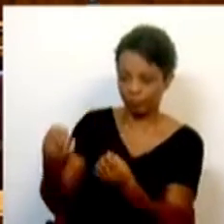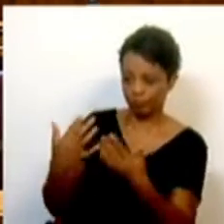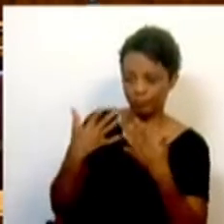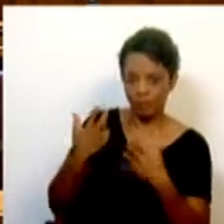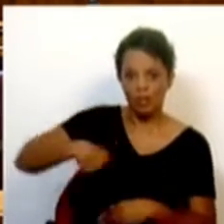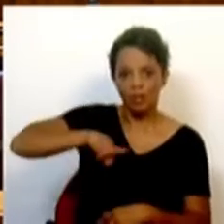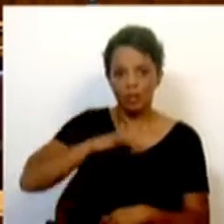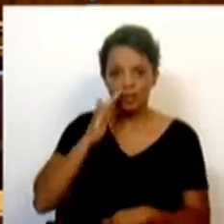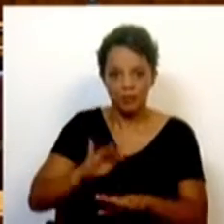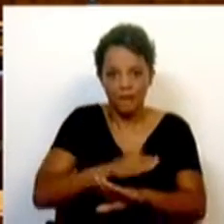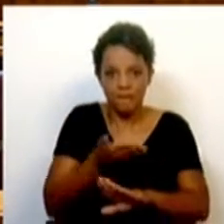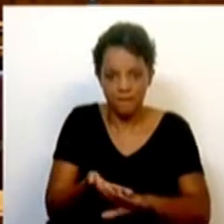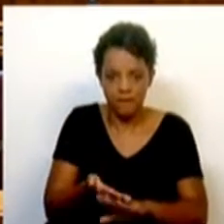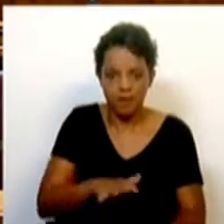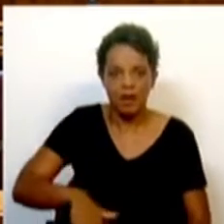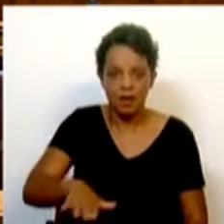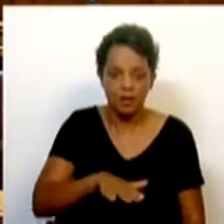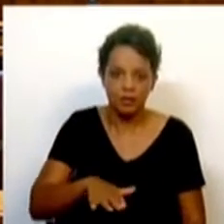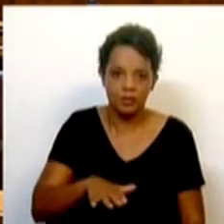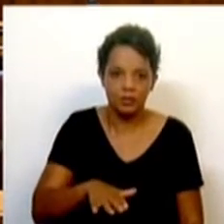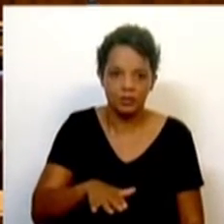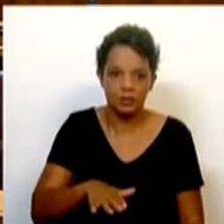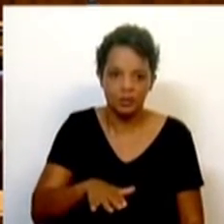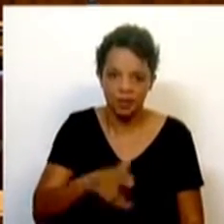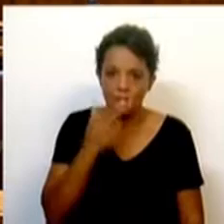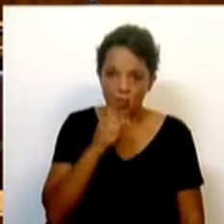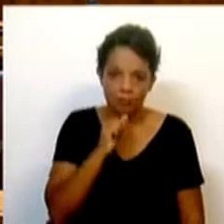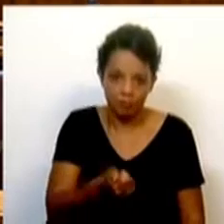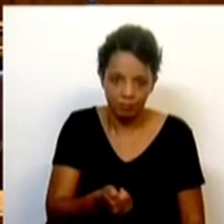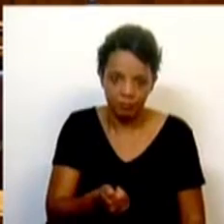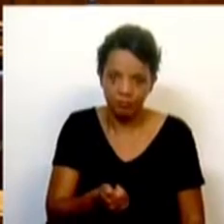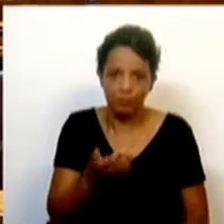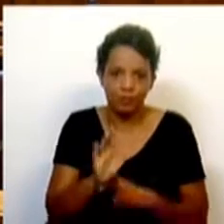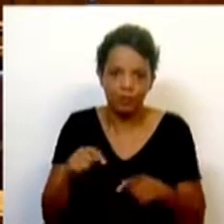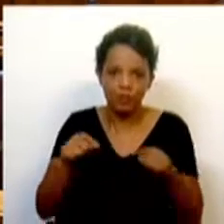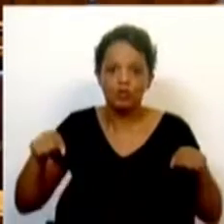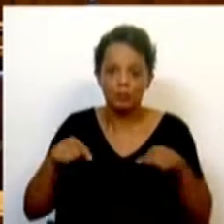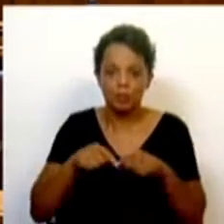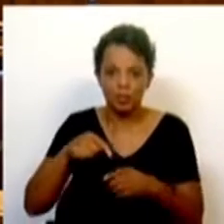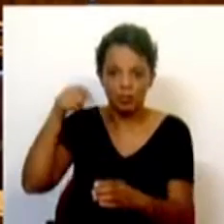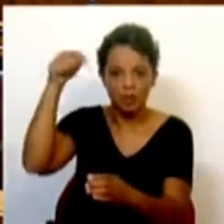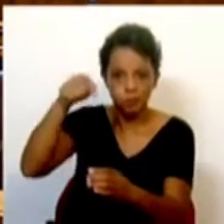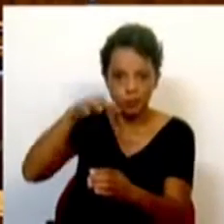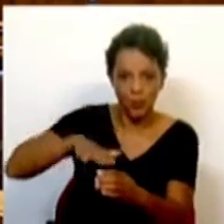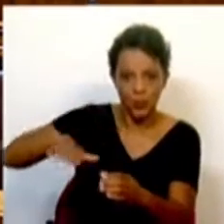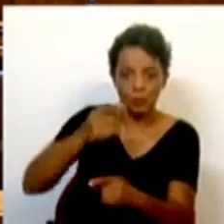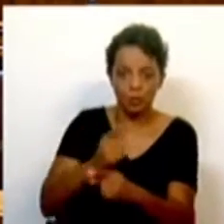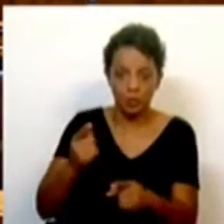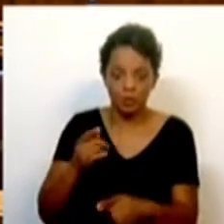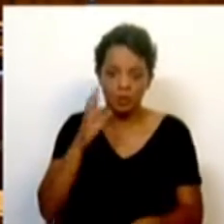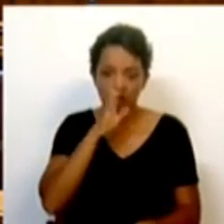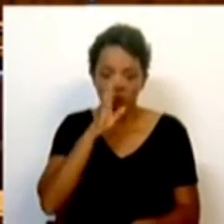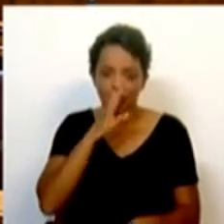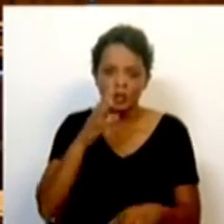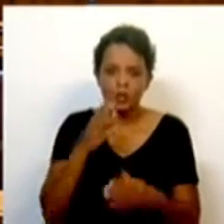os locais onde não é possível fumar, nomeadamente os espaços interiores, porque, mesmo recorrendo às